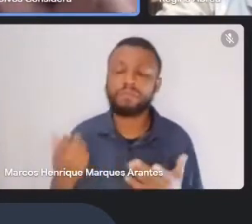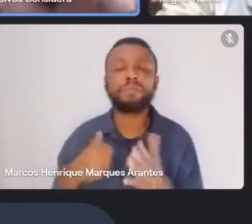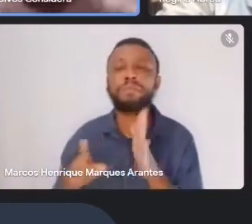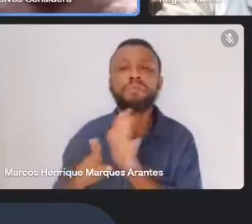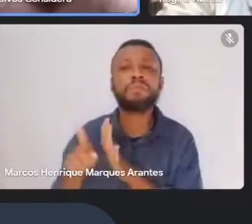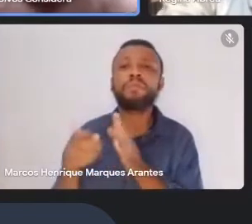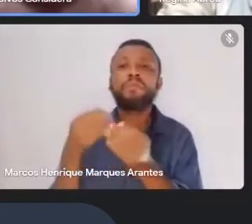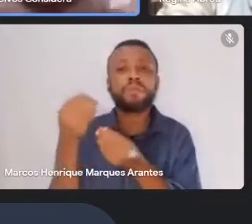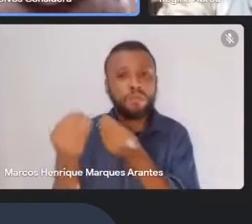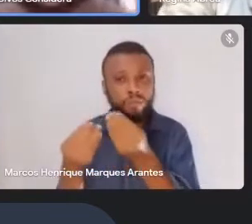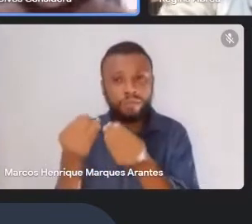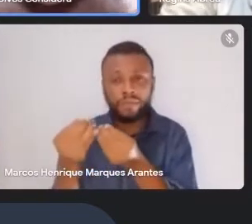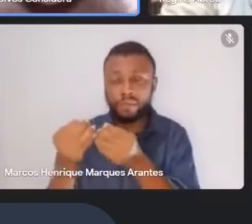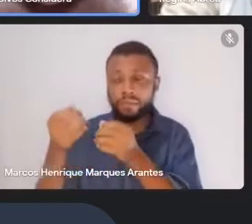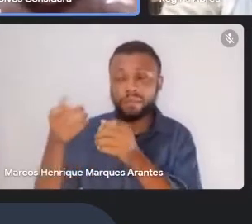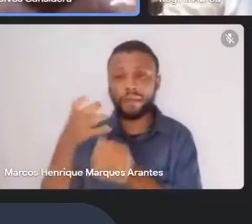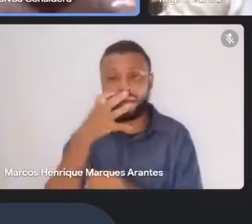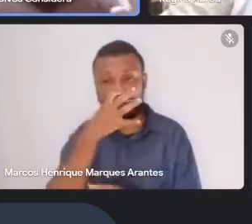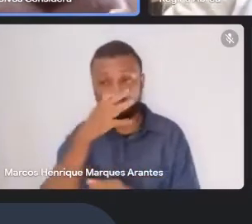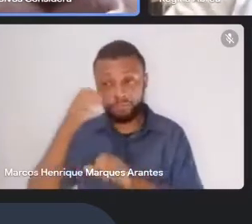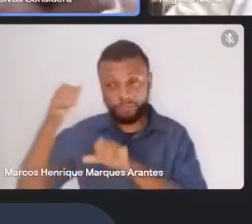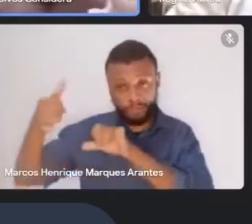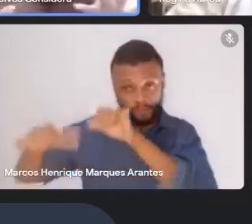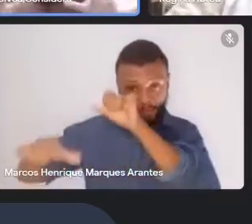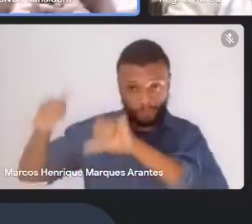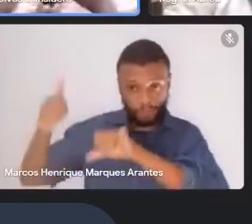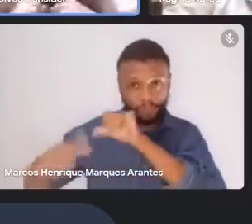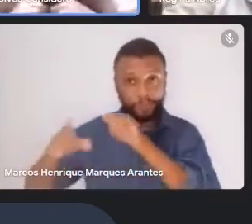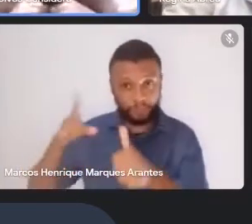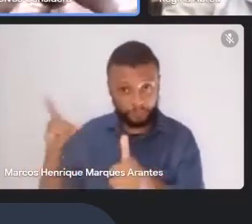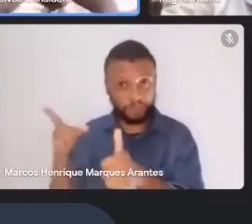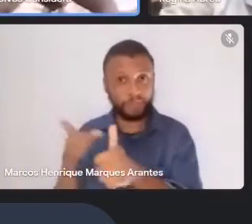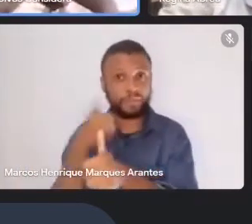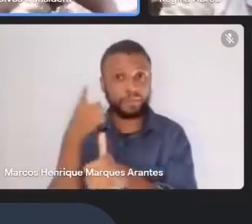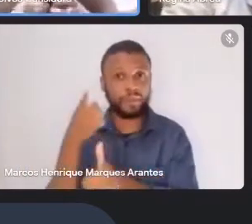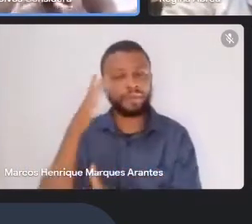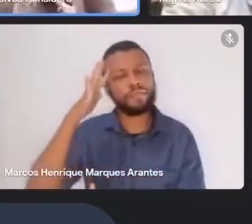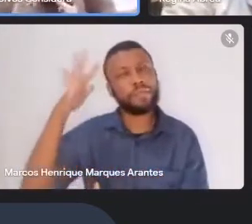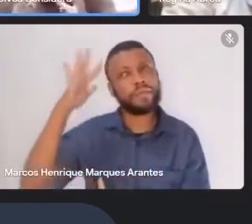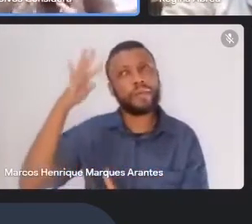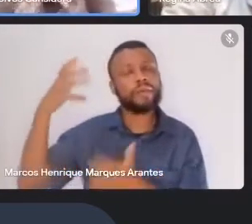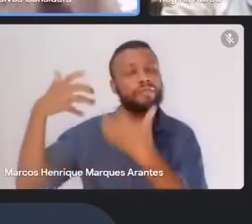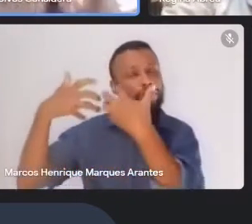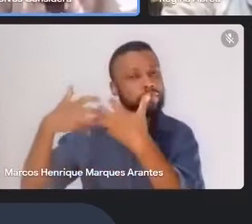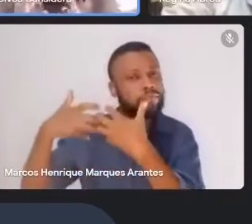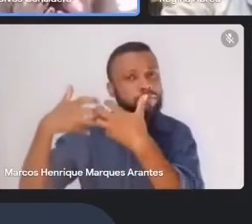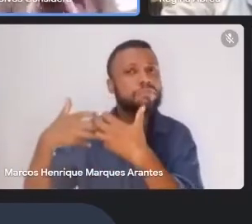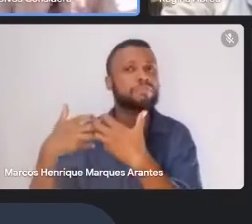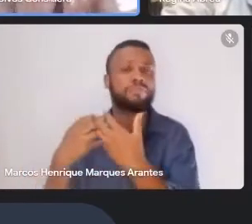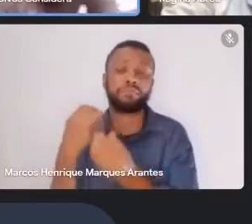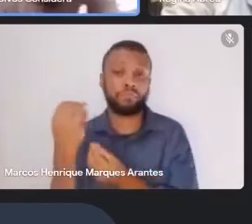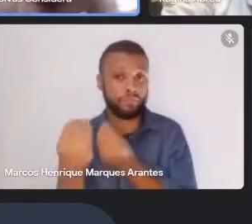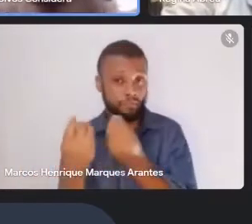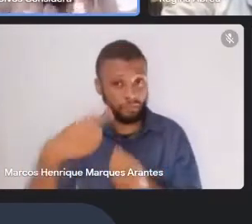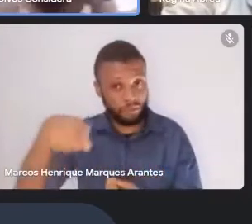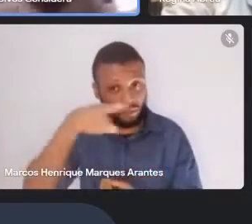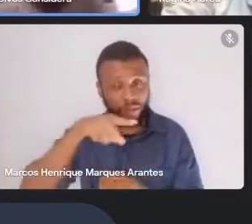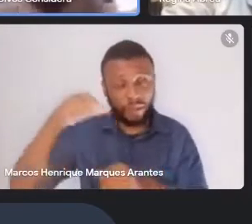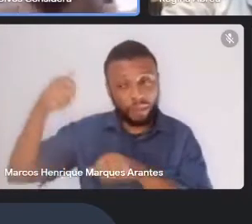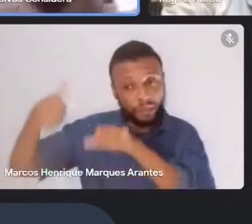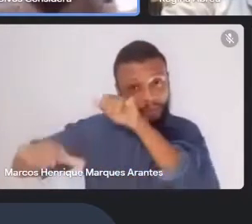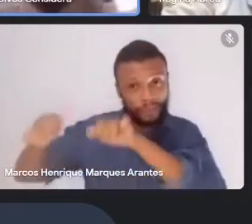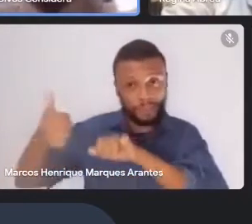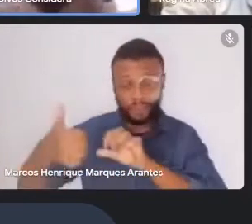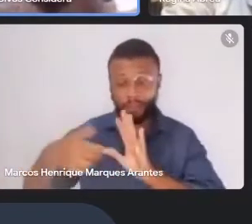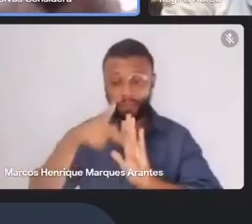vou logo lançar o primeiro petardo para a gente conversar juntos. Como é que vocês avaliam que o projeto Caravanas,